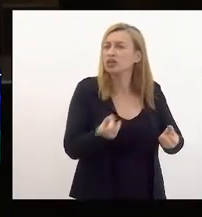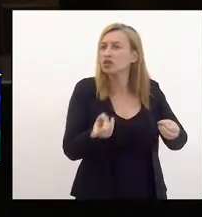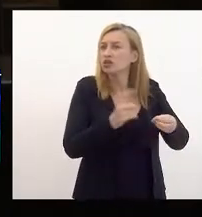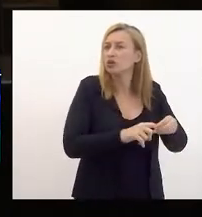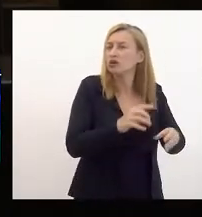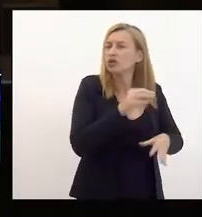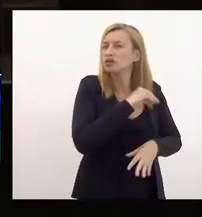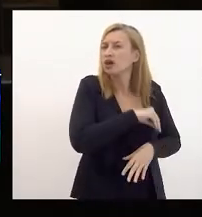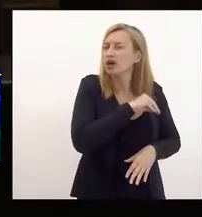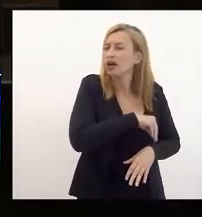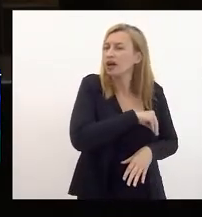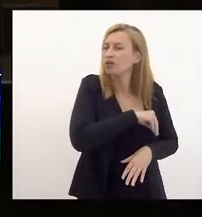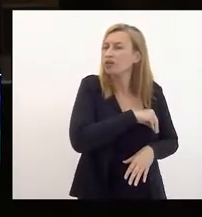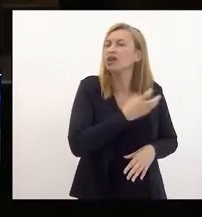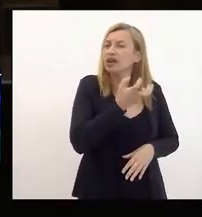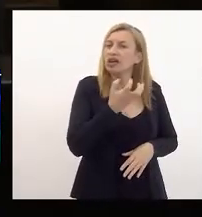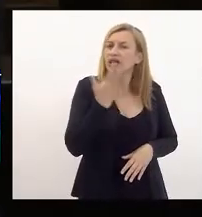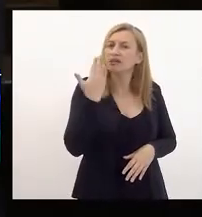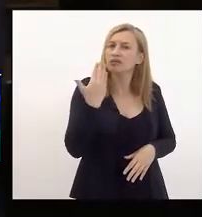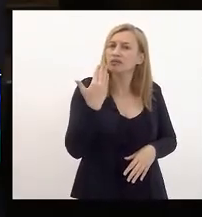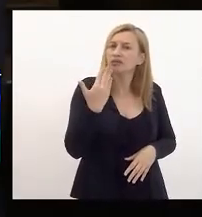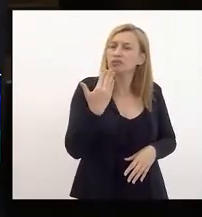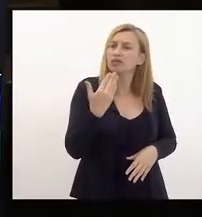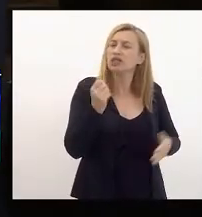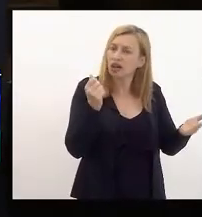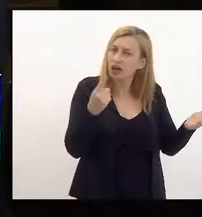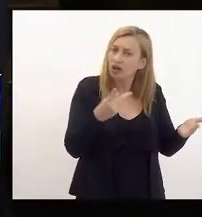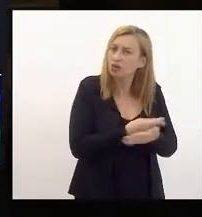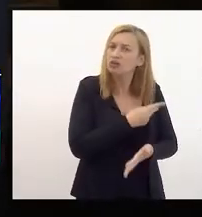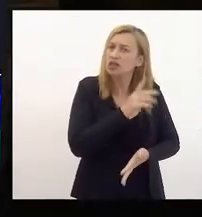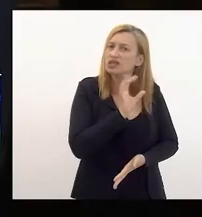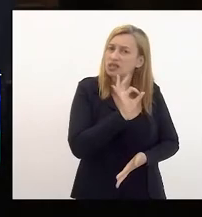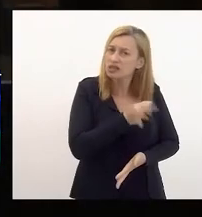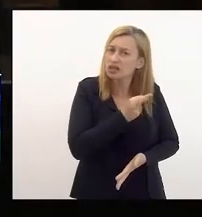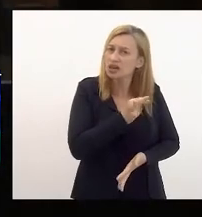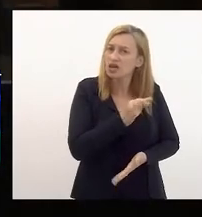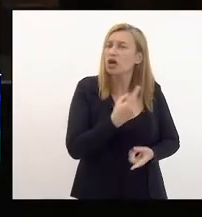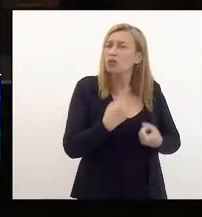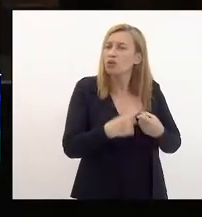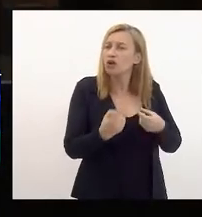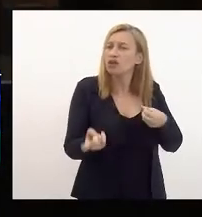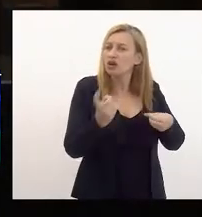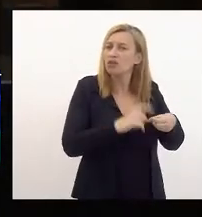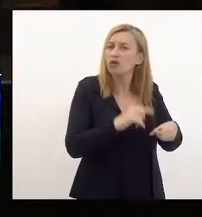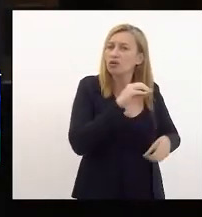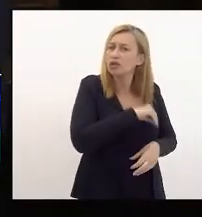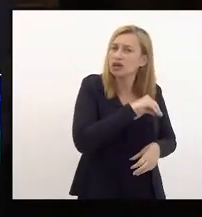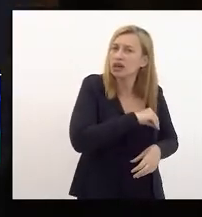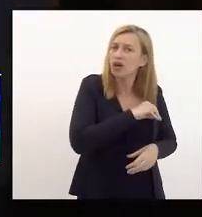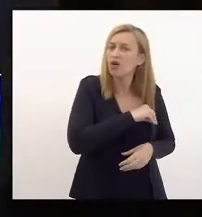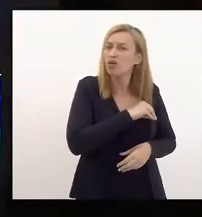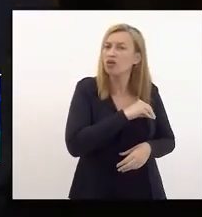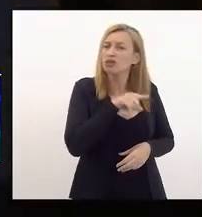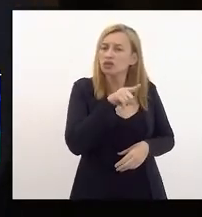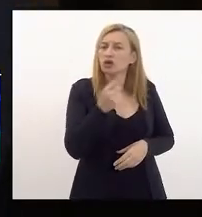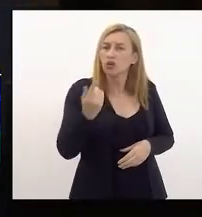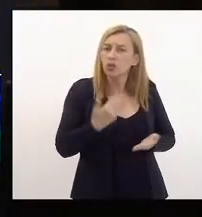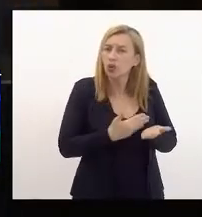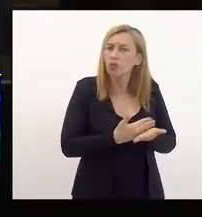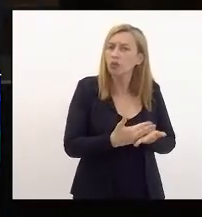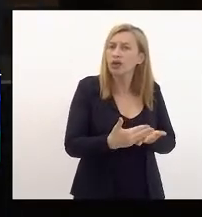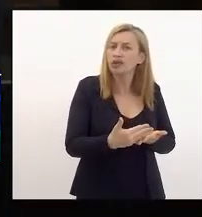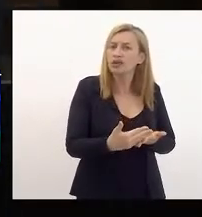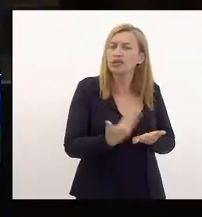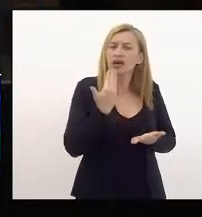salarial e nós queremos que, de fato, isso aconteça. Porque na reposição salarial é que você começa